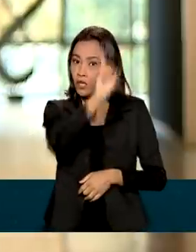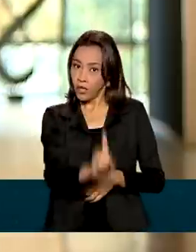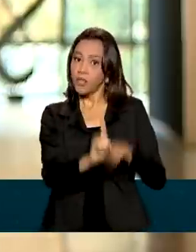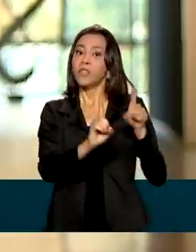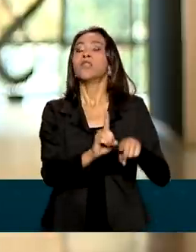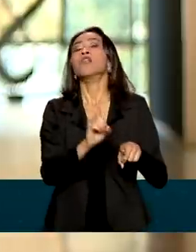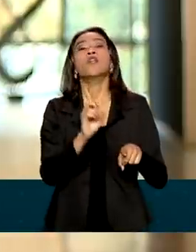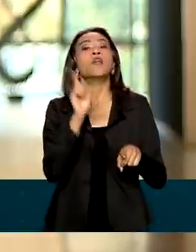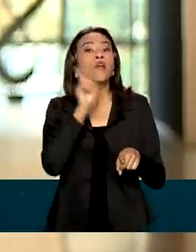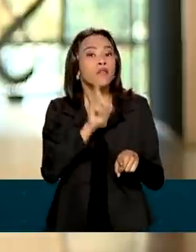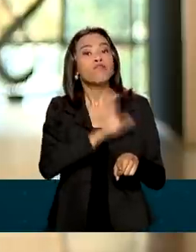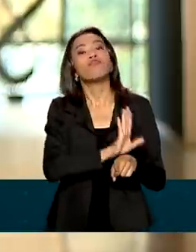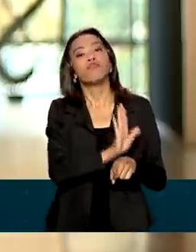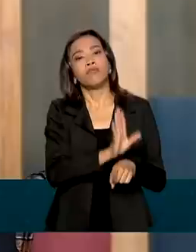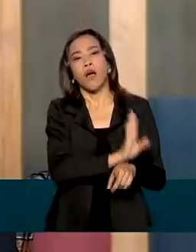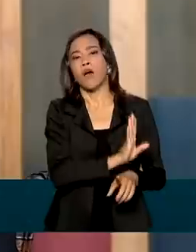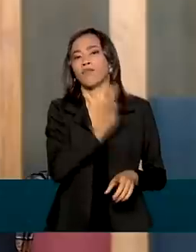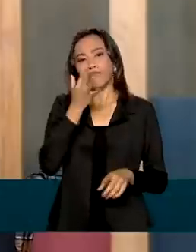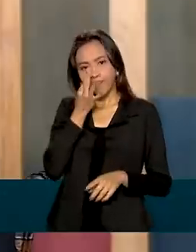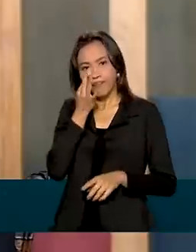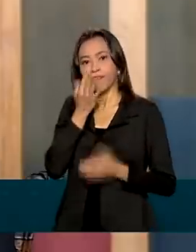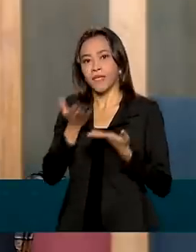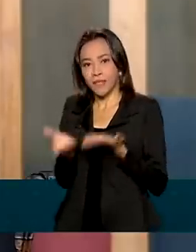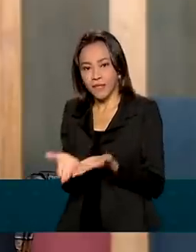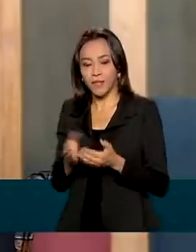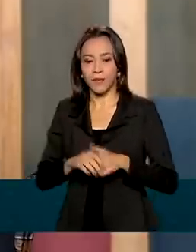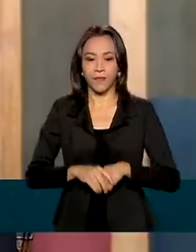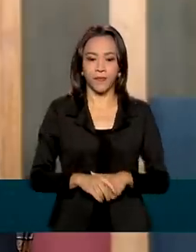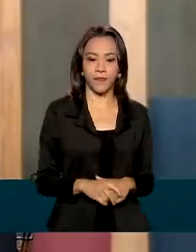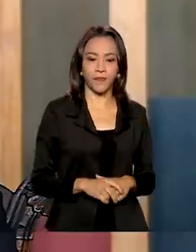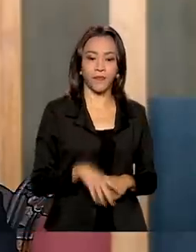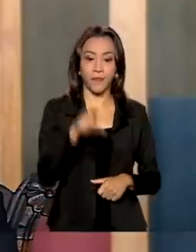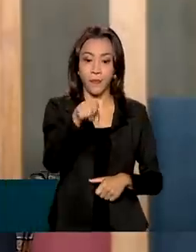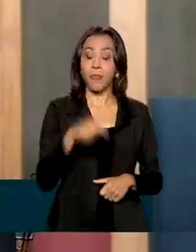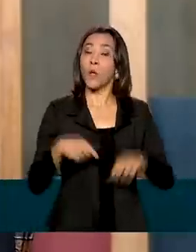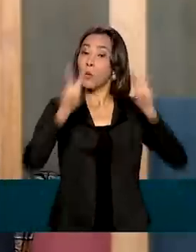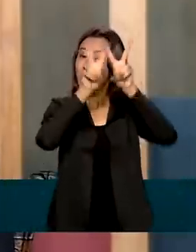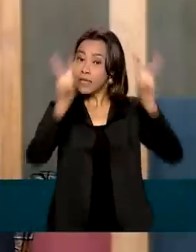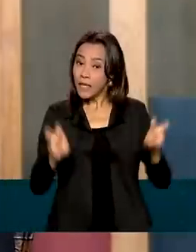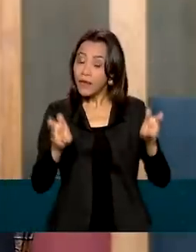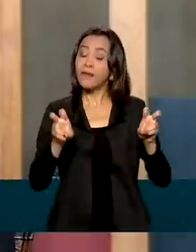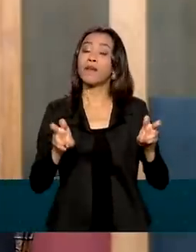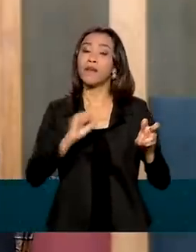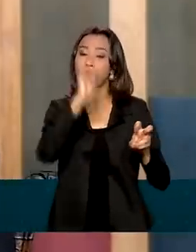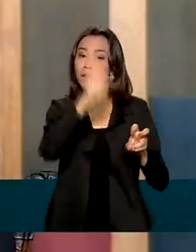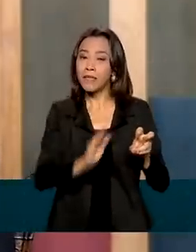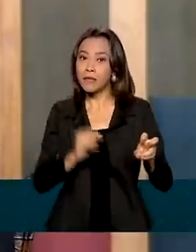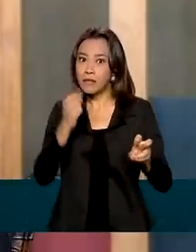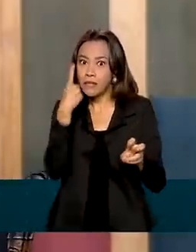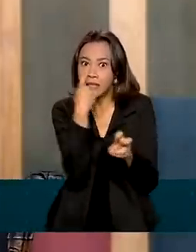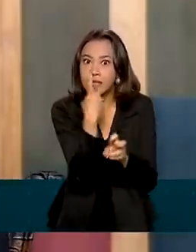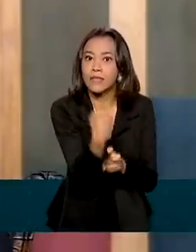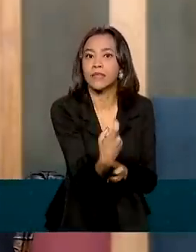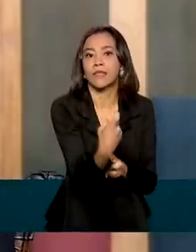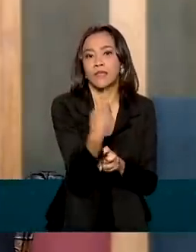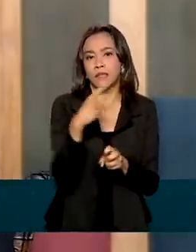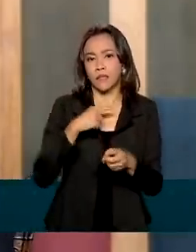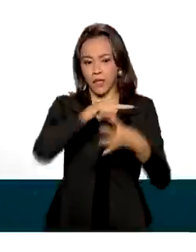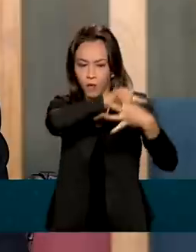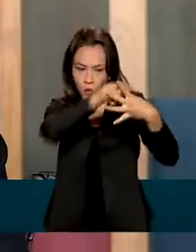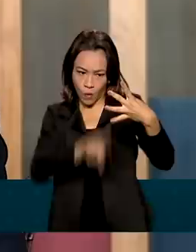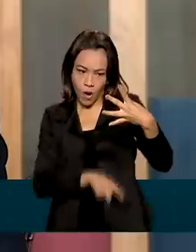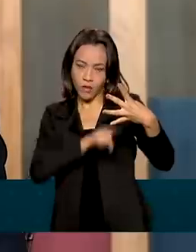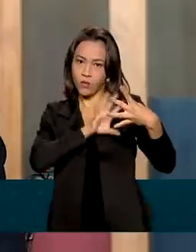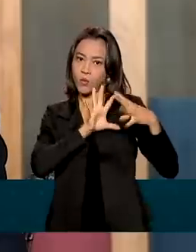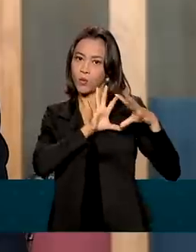já confirmaram presença. Os temas que o Brasil tem mais interesse em se aprofundar se dividem em quatro grupos.